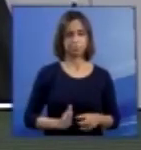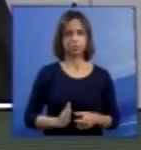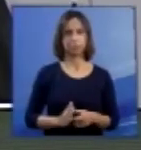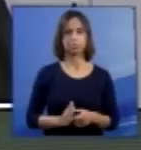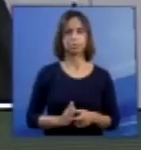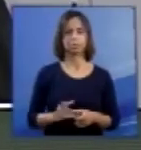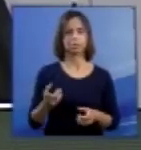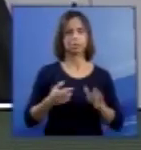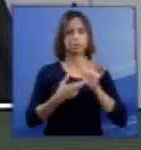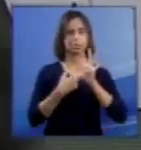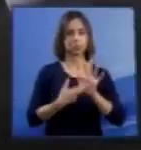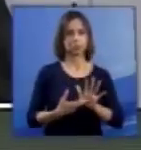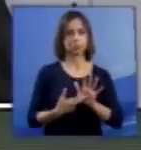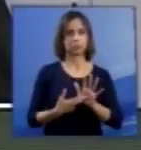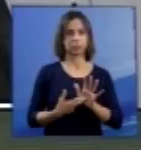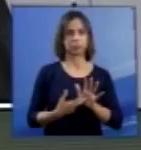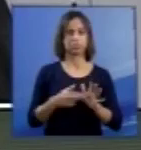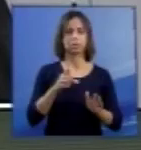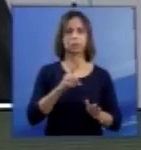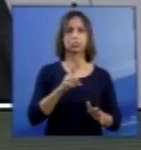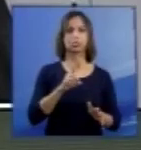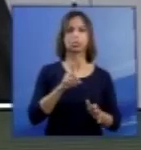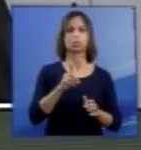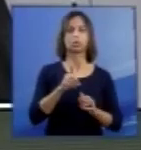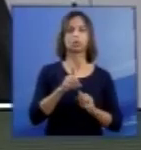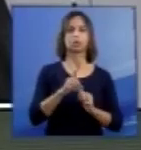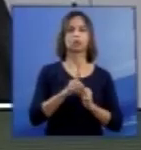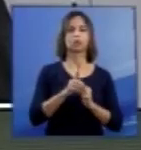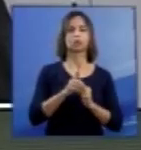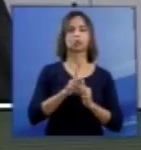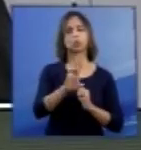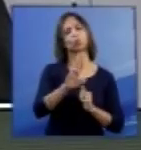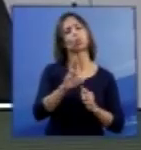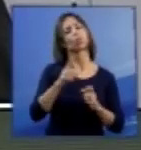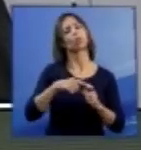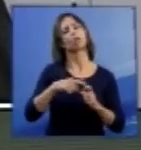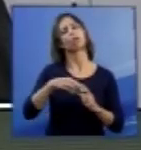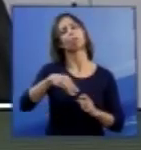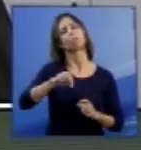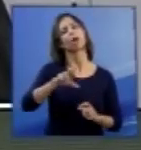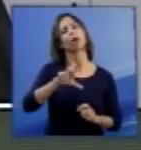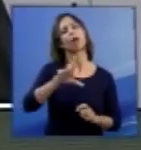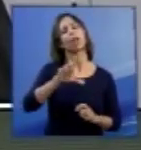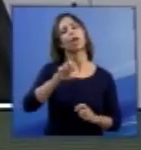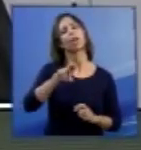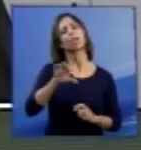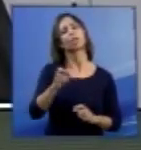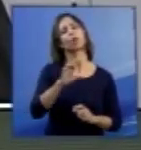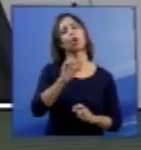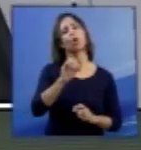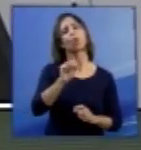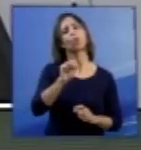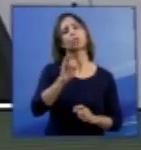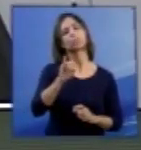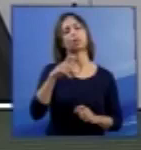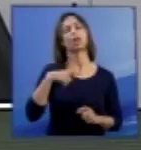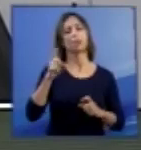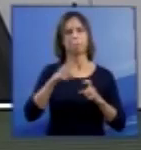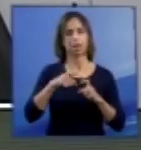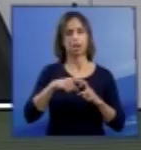representada pela doutora Marlene Rossi Severino Nobre, médica